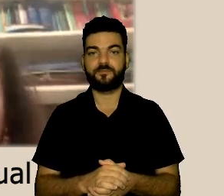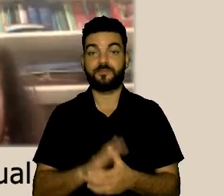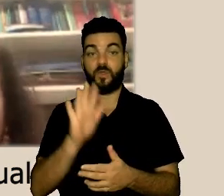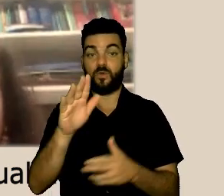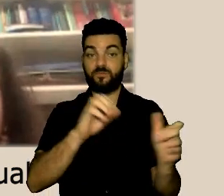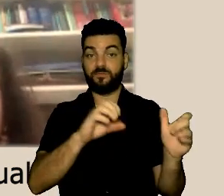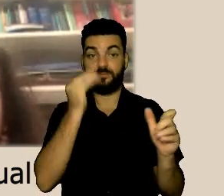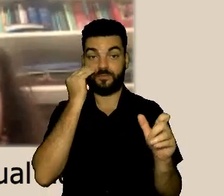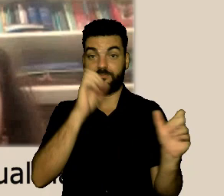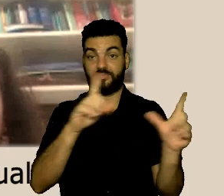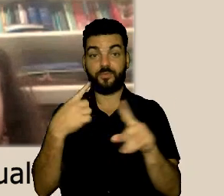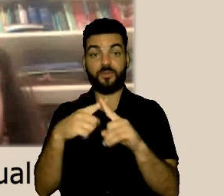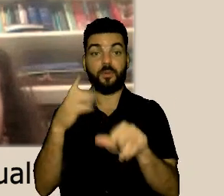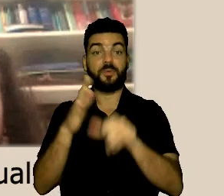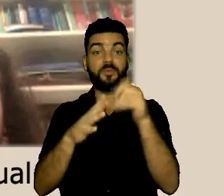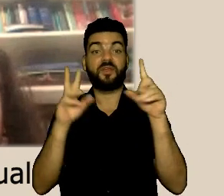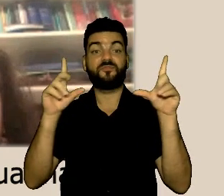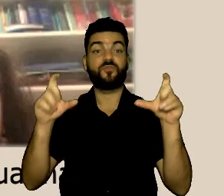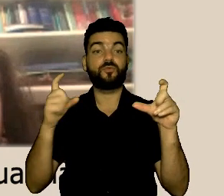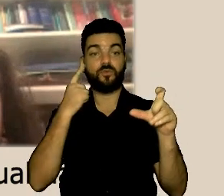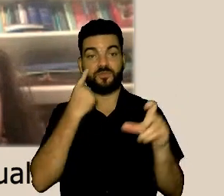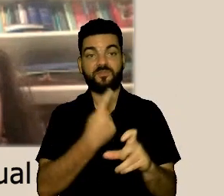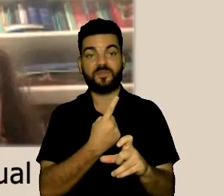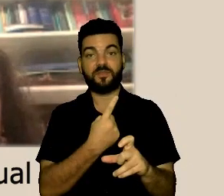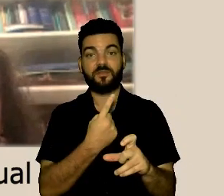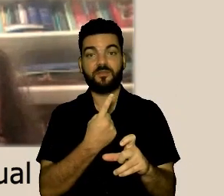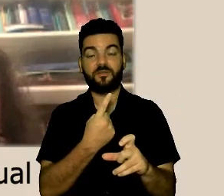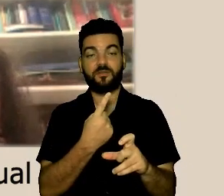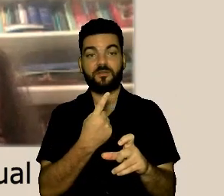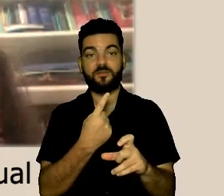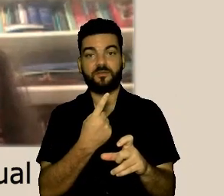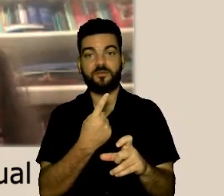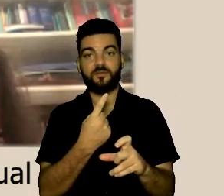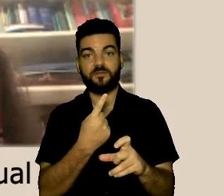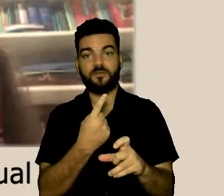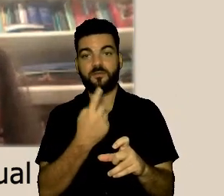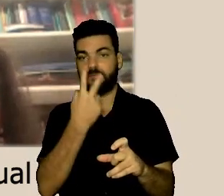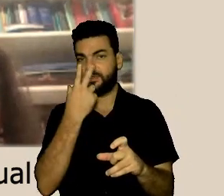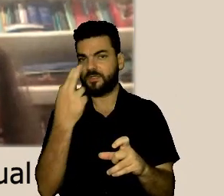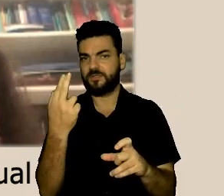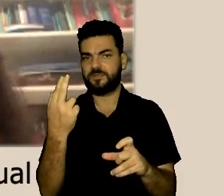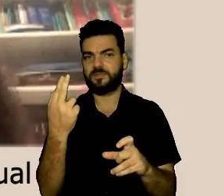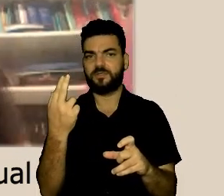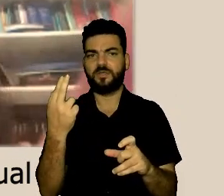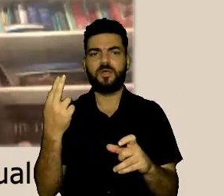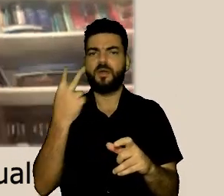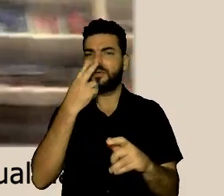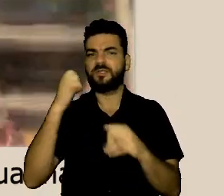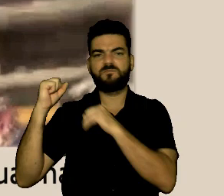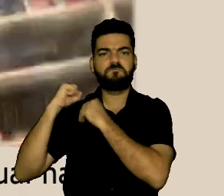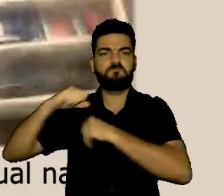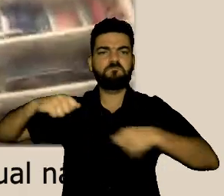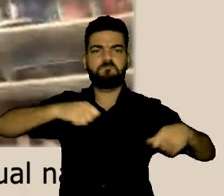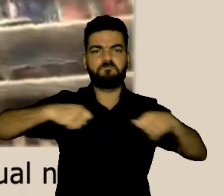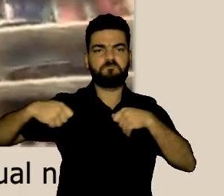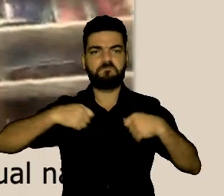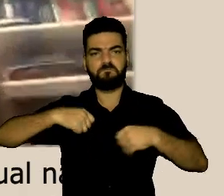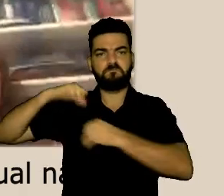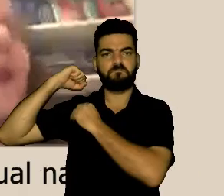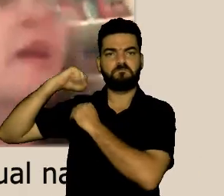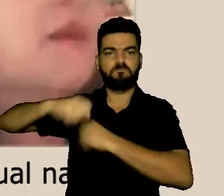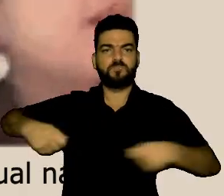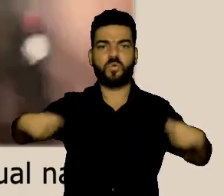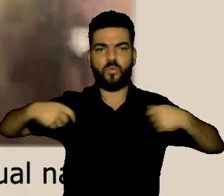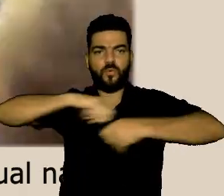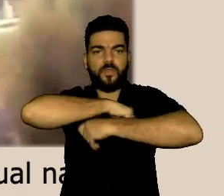são toalhas enroladas, encolhidas. É uma imagem que nos